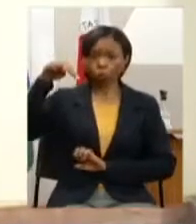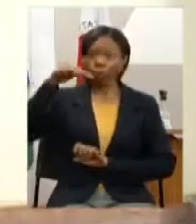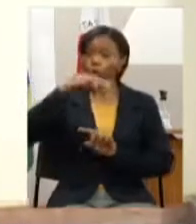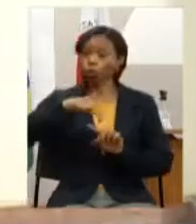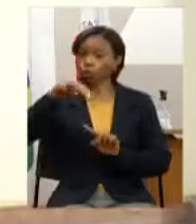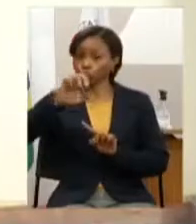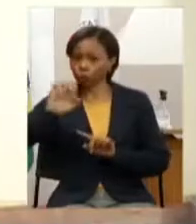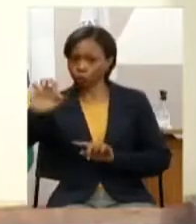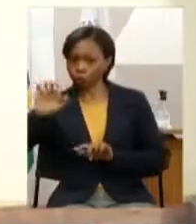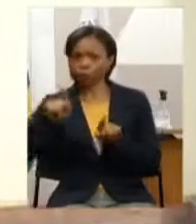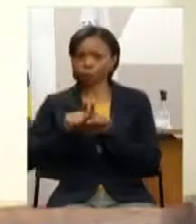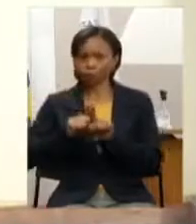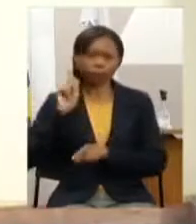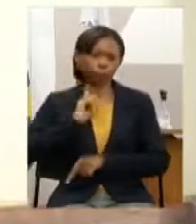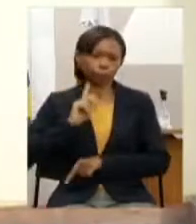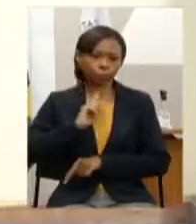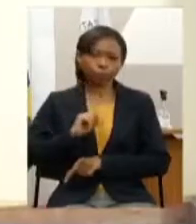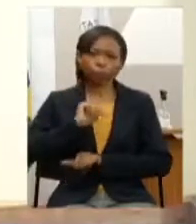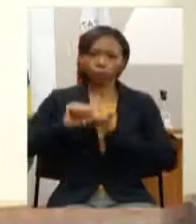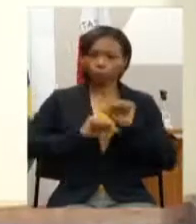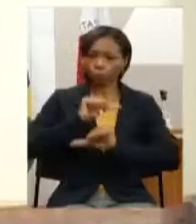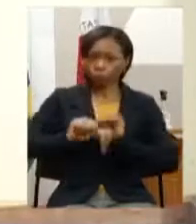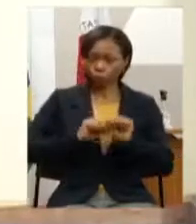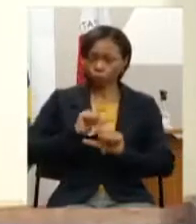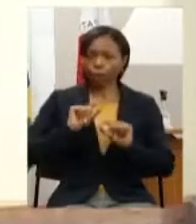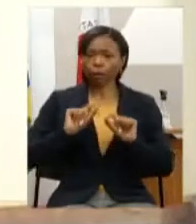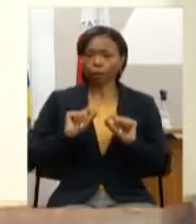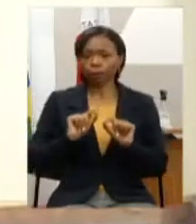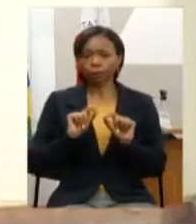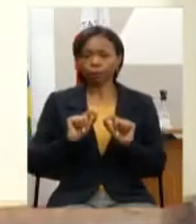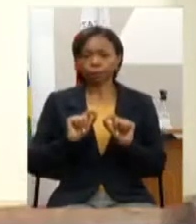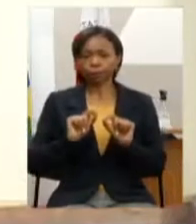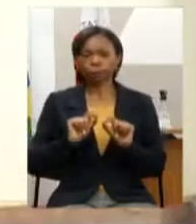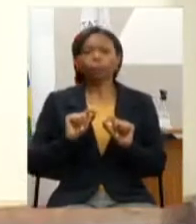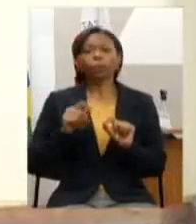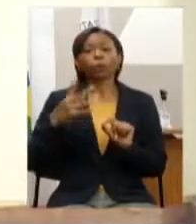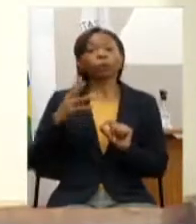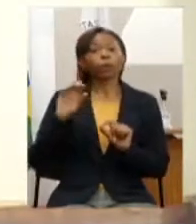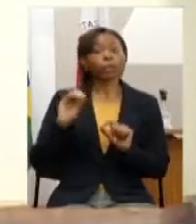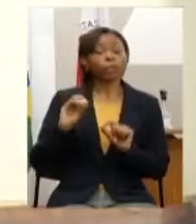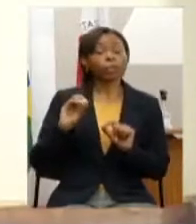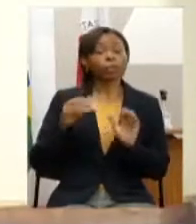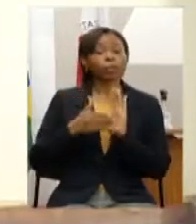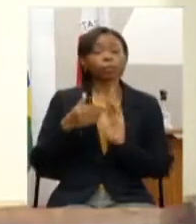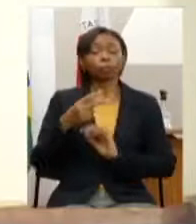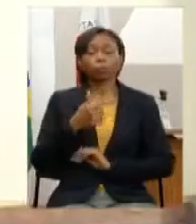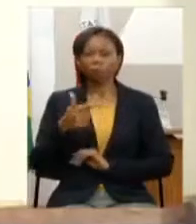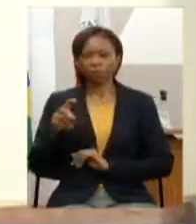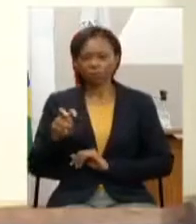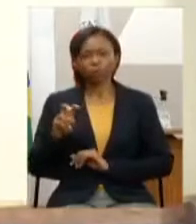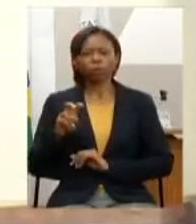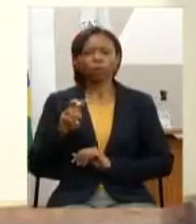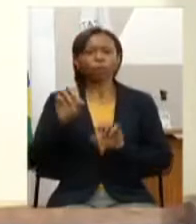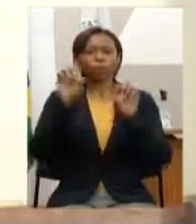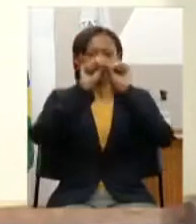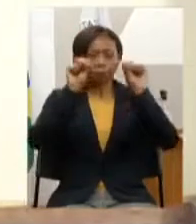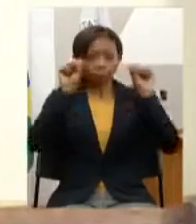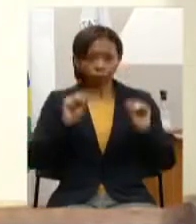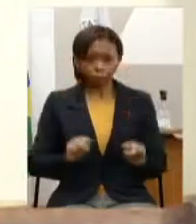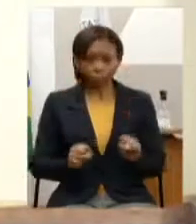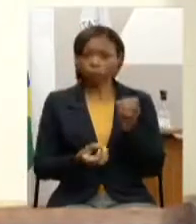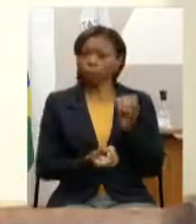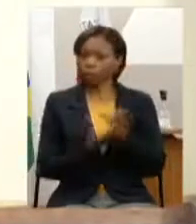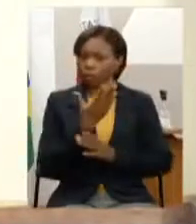de Minas Gerais alterar a seguinte atributo das ações 4095 implantação de cisternas de consumo